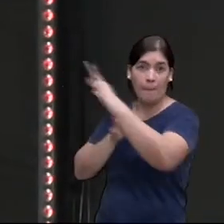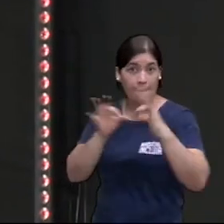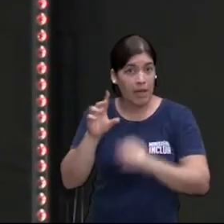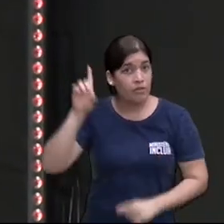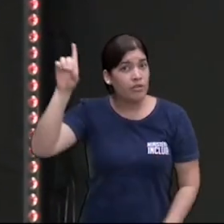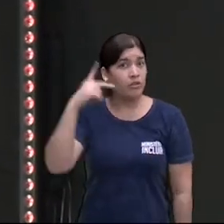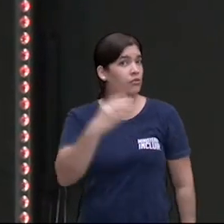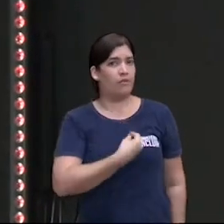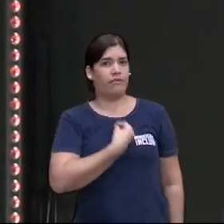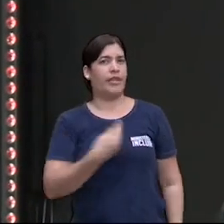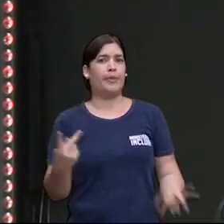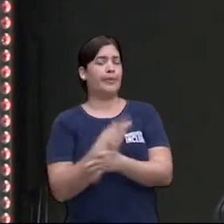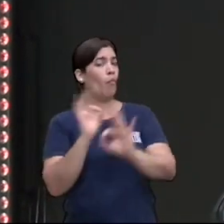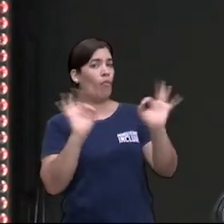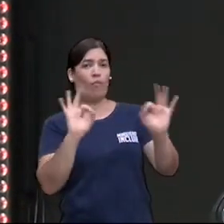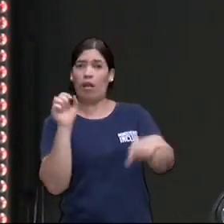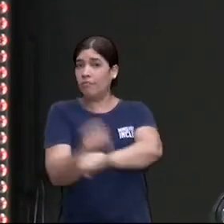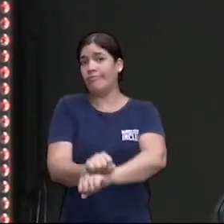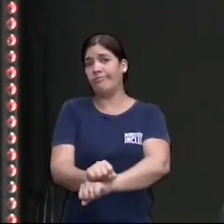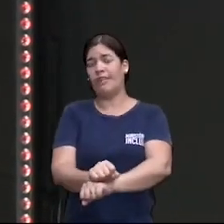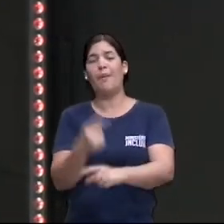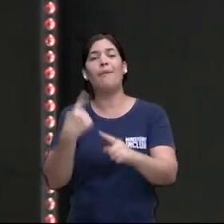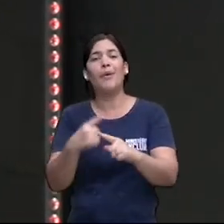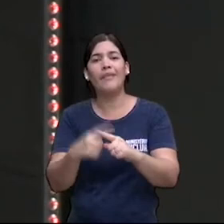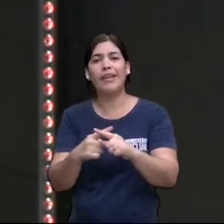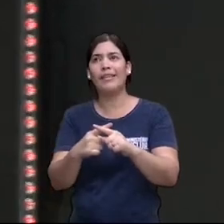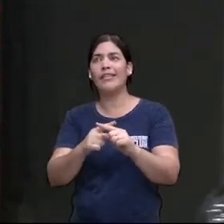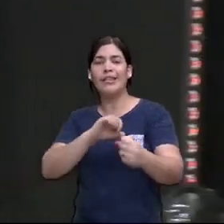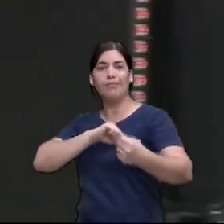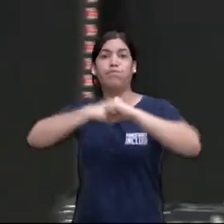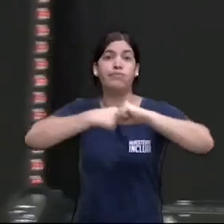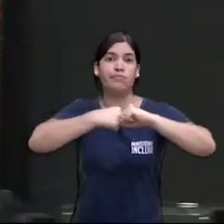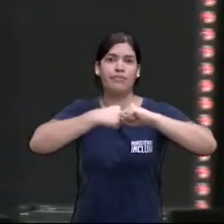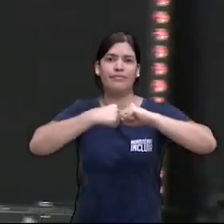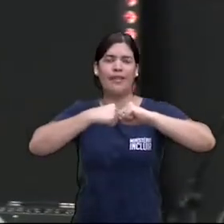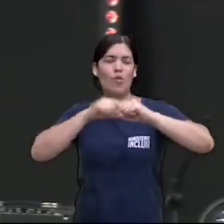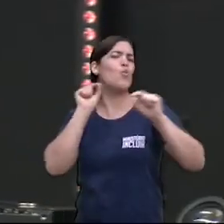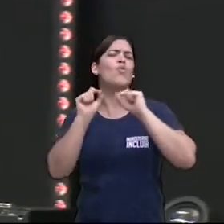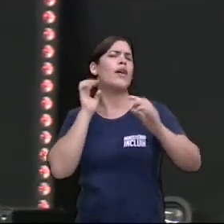não se instala. Por quê? Porque tem um bug no sistema e o bug é o pecado.